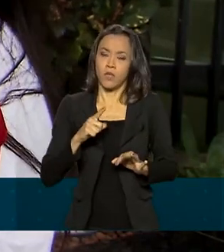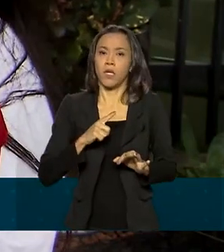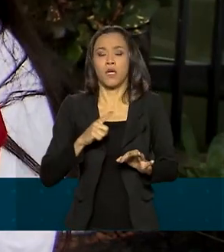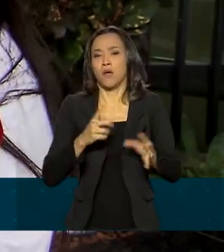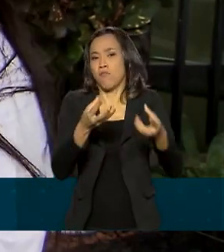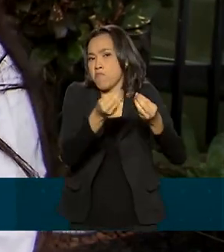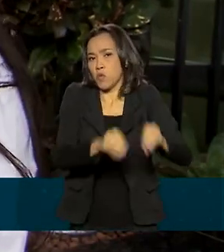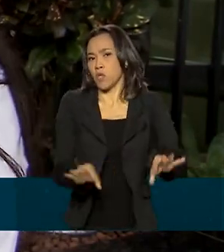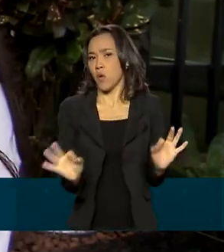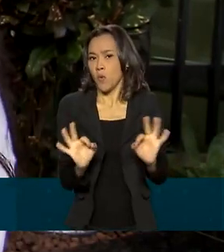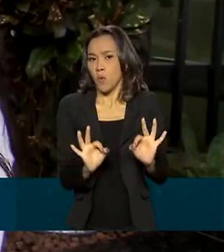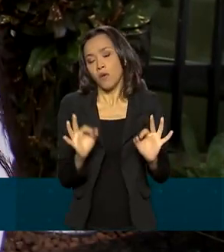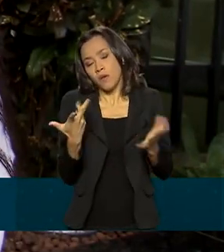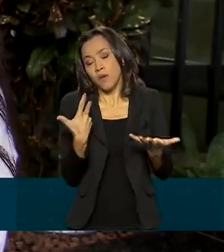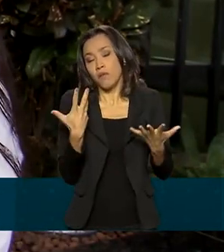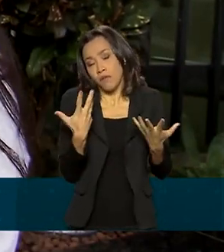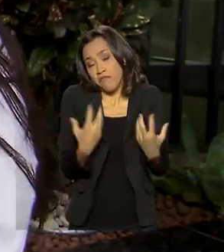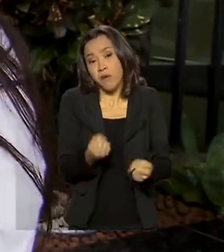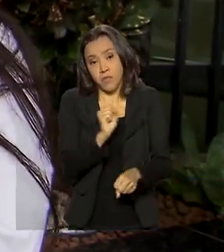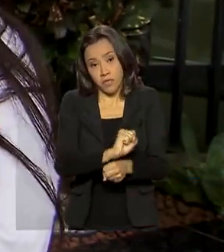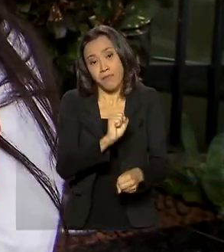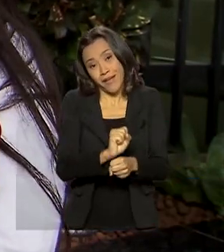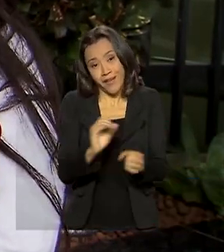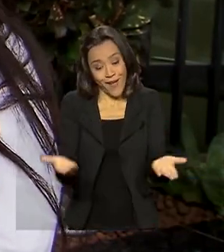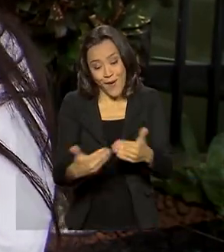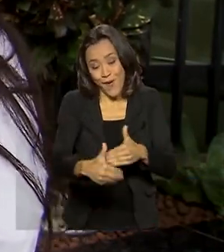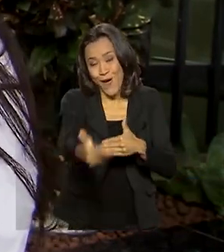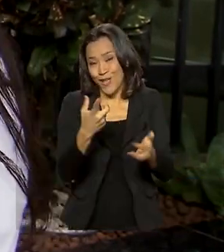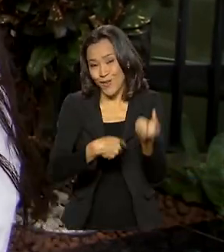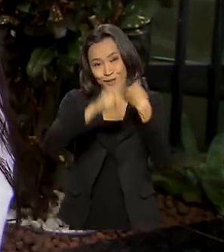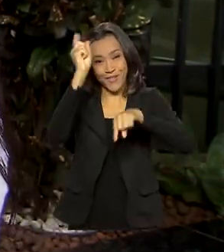E aí, aguardar e só o sucesso, né, para passar essa pandemia. essa pandemia. E